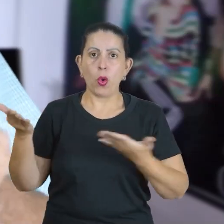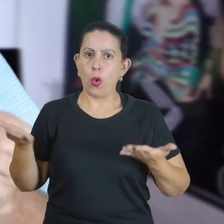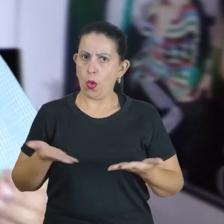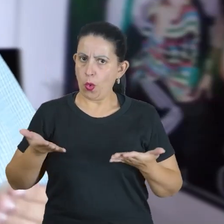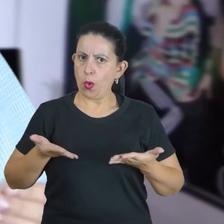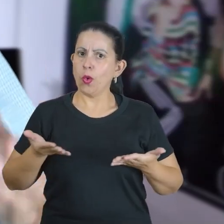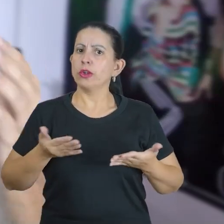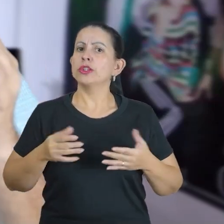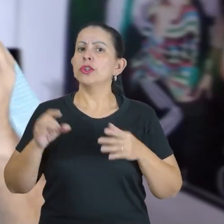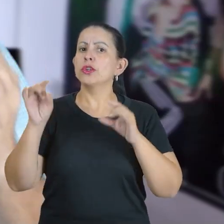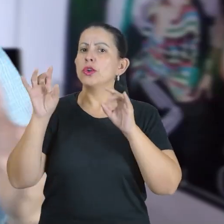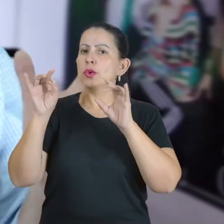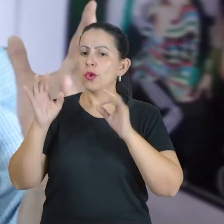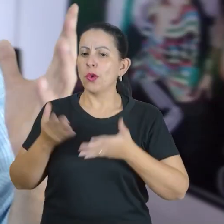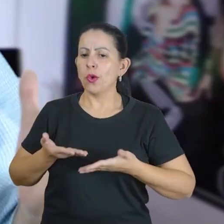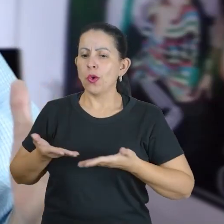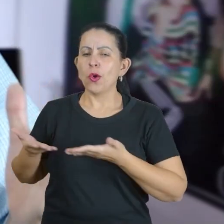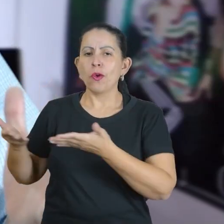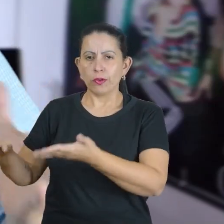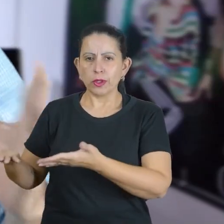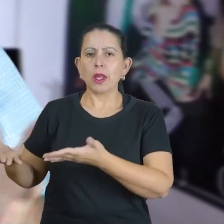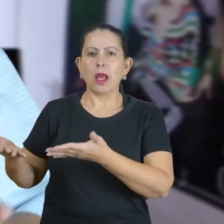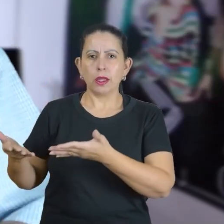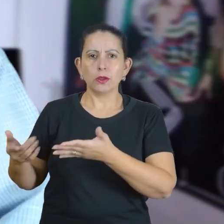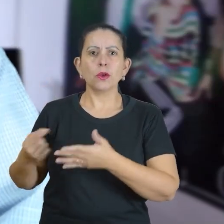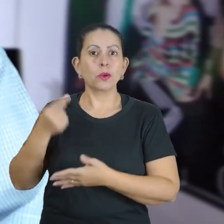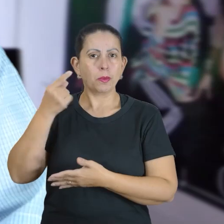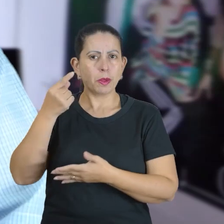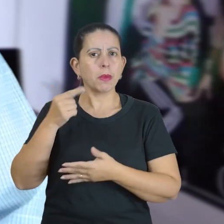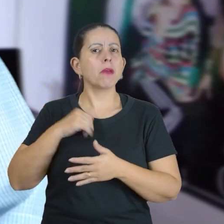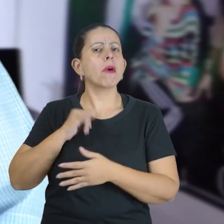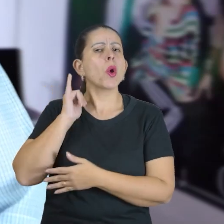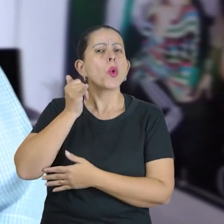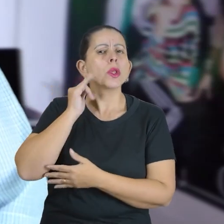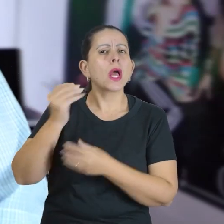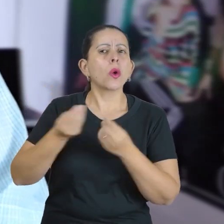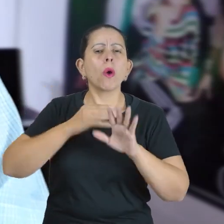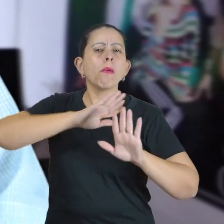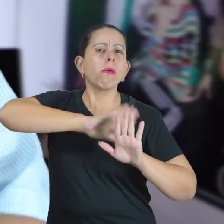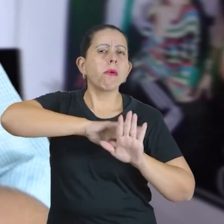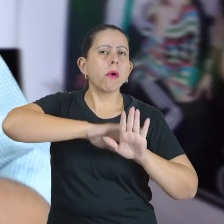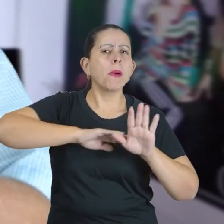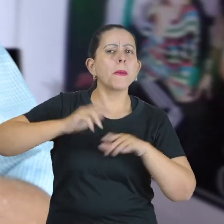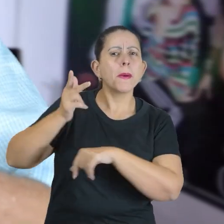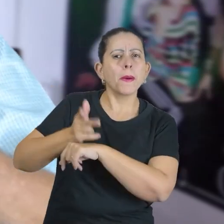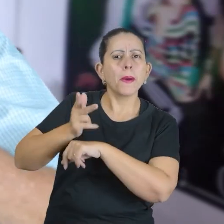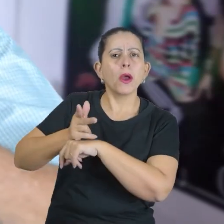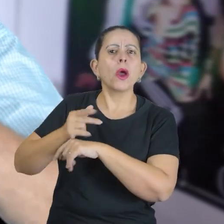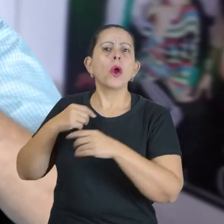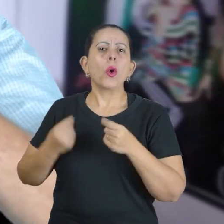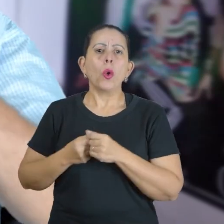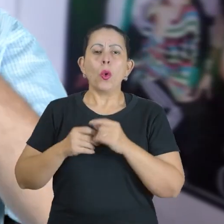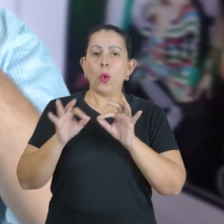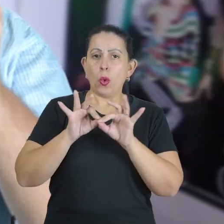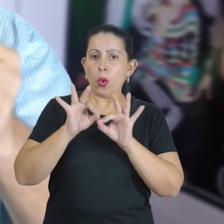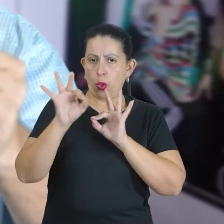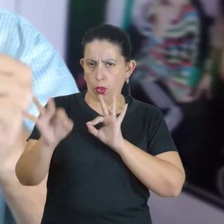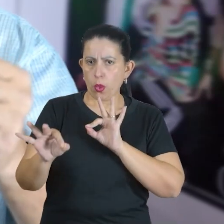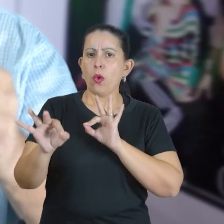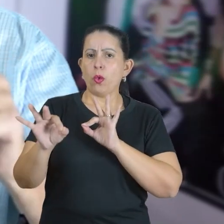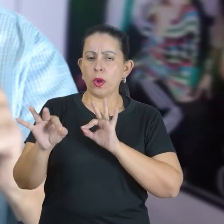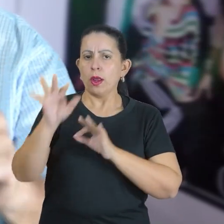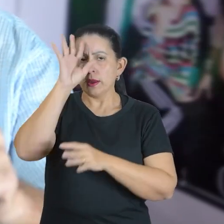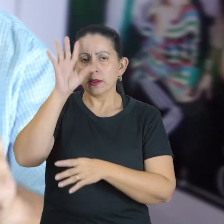muito especial no nosso primeiro programa, que vai nos contar os bastidores do longa-metragem espírita mais visto do